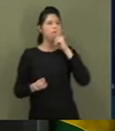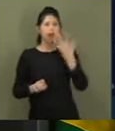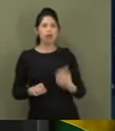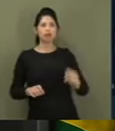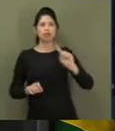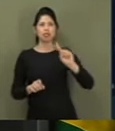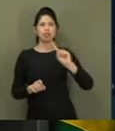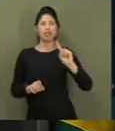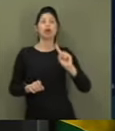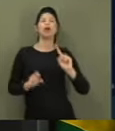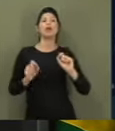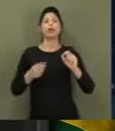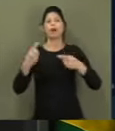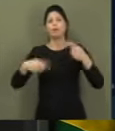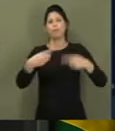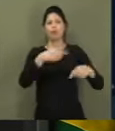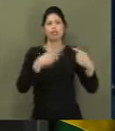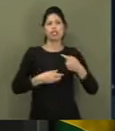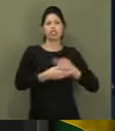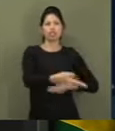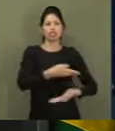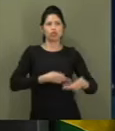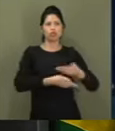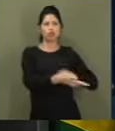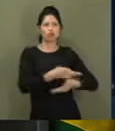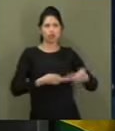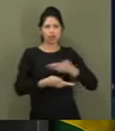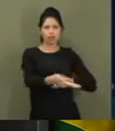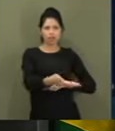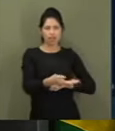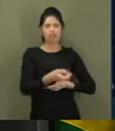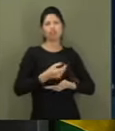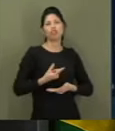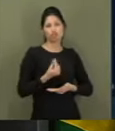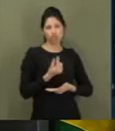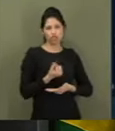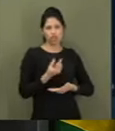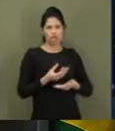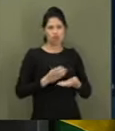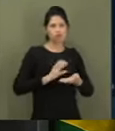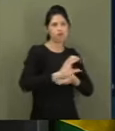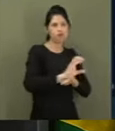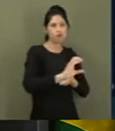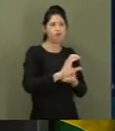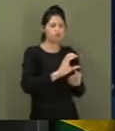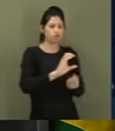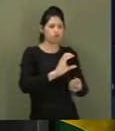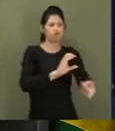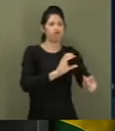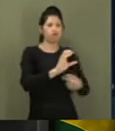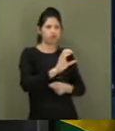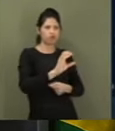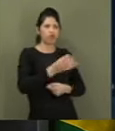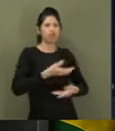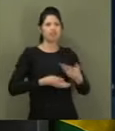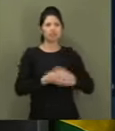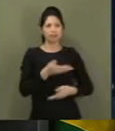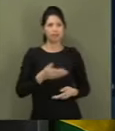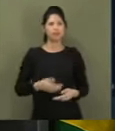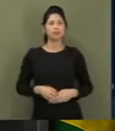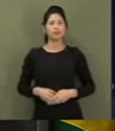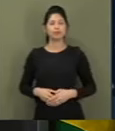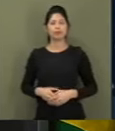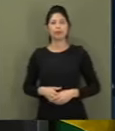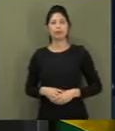velha política da barganha do tomalá da cá e que